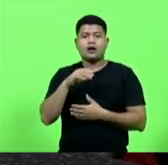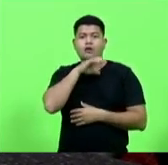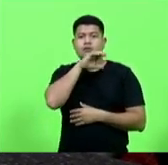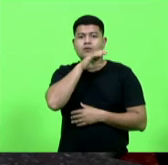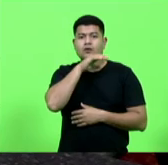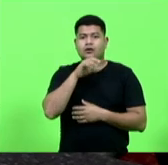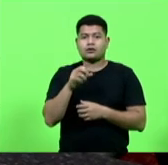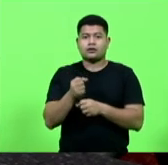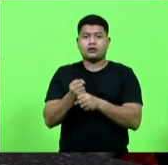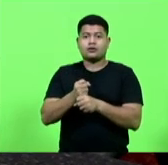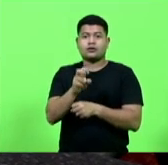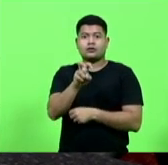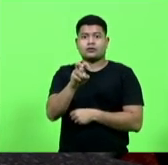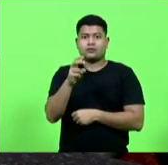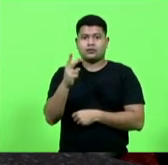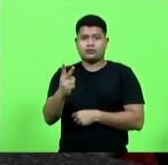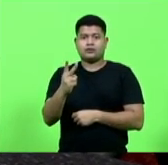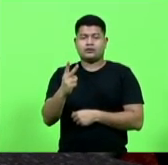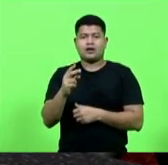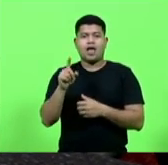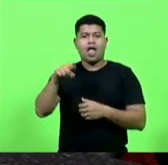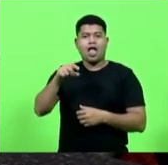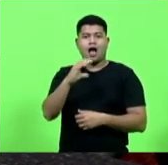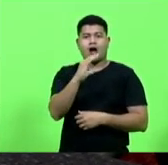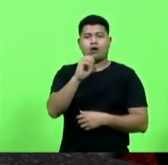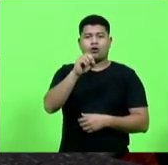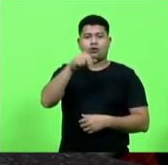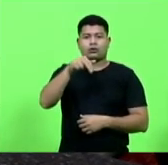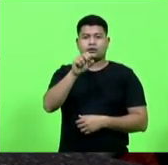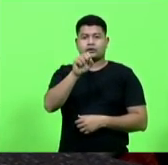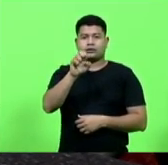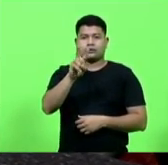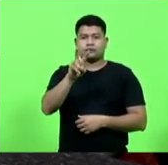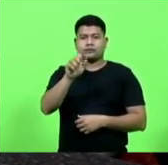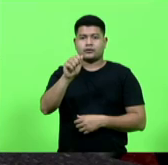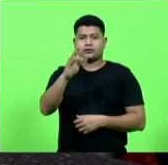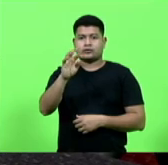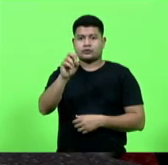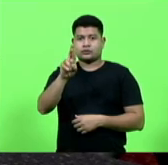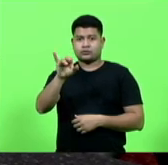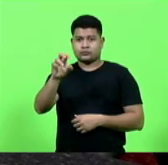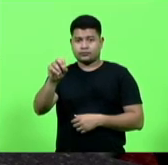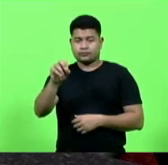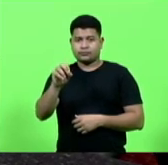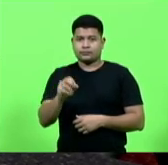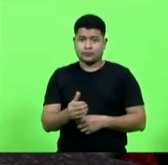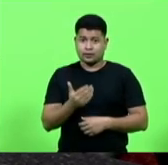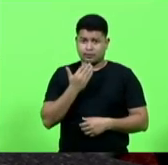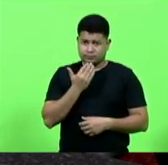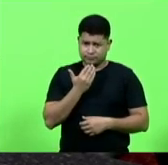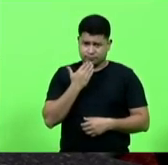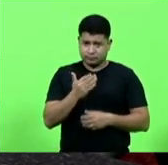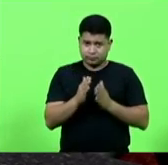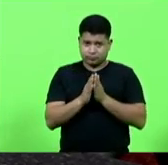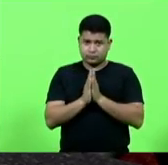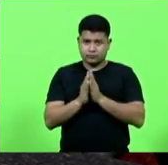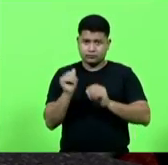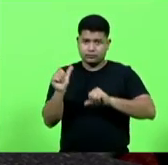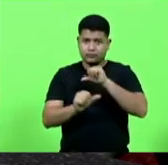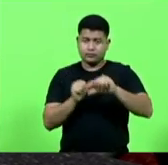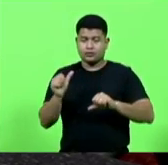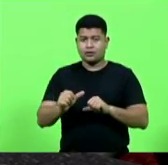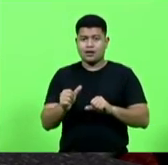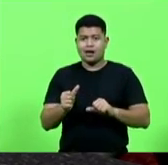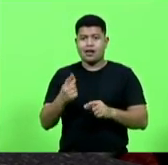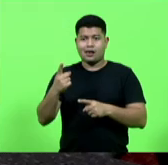É conservatório, infelizmente, ali na emenda, na digitação, saiu o conselho. Peço que a assessoria faça essa